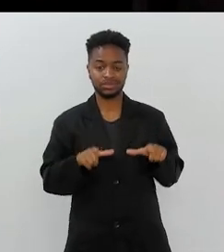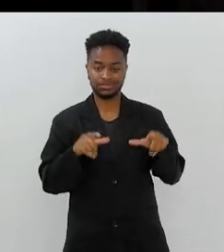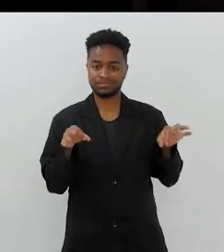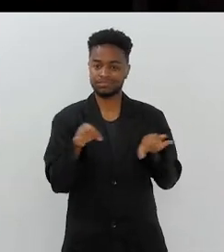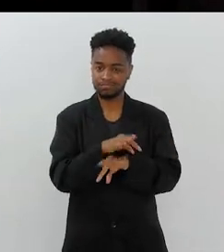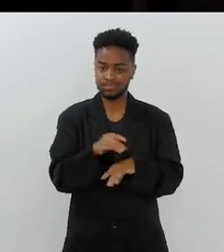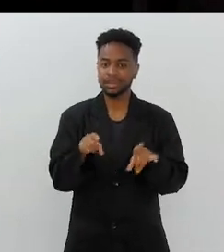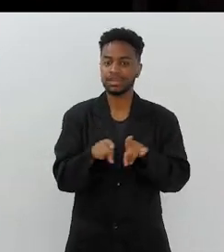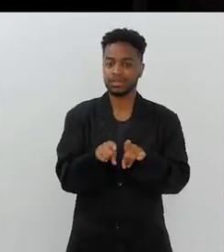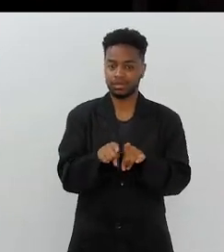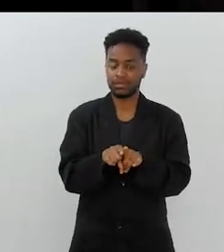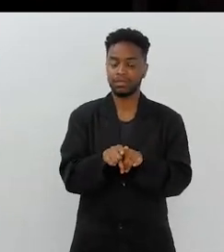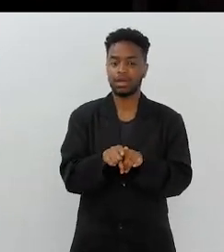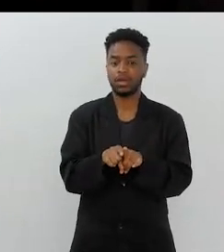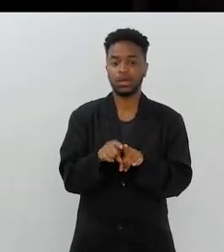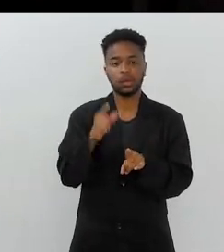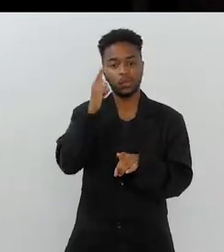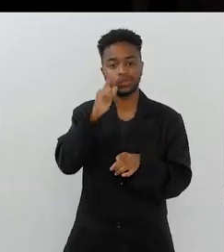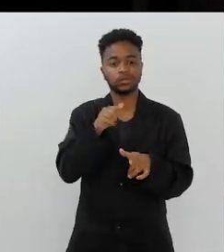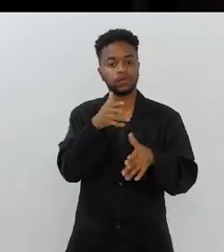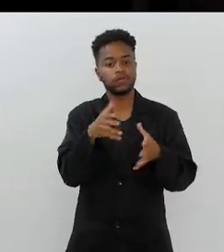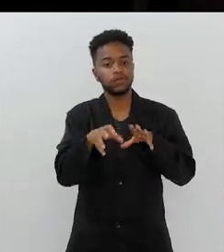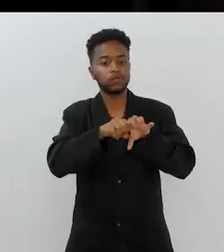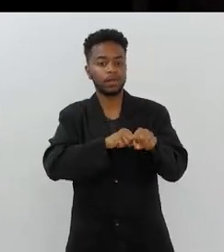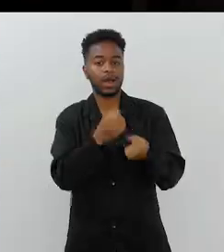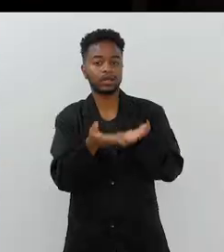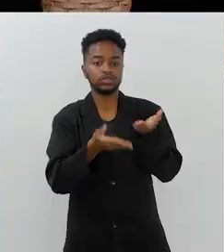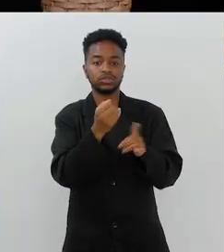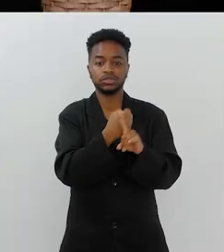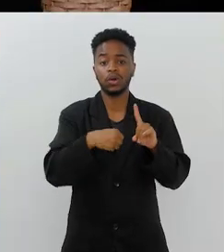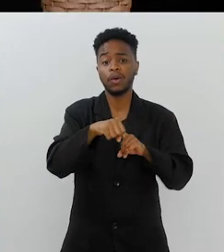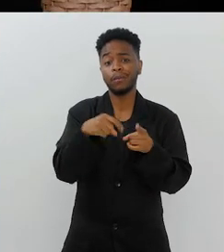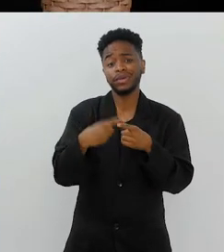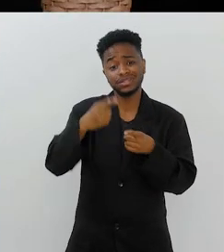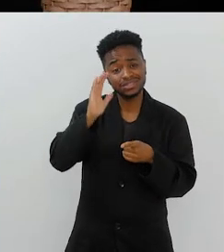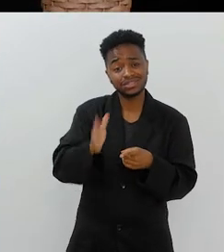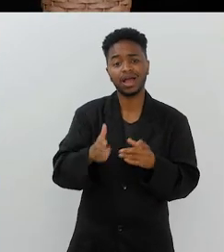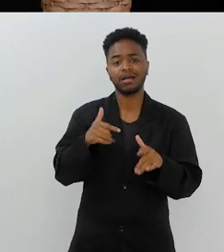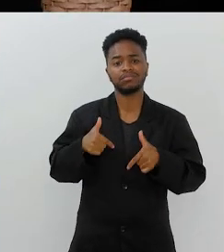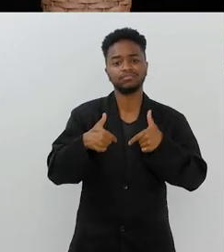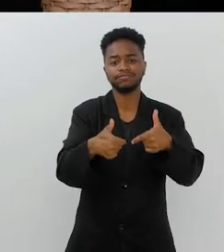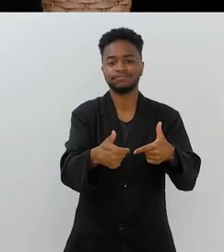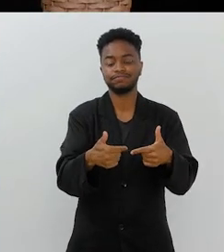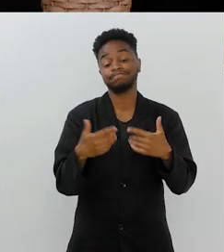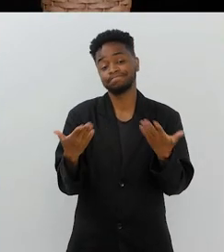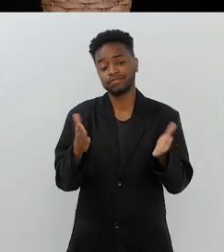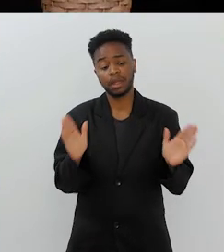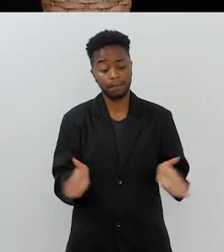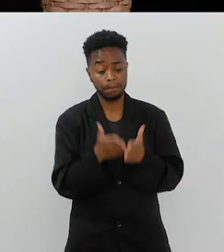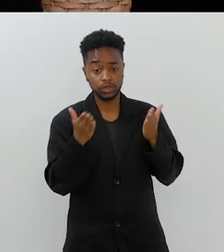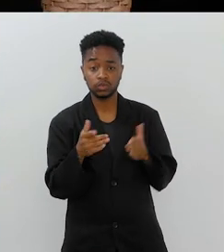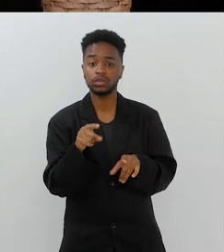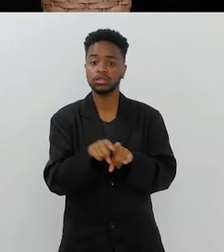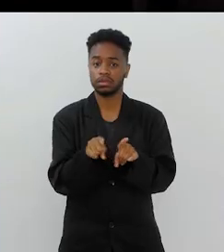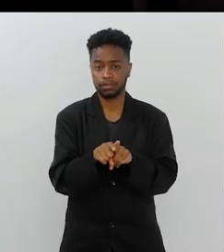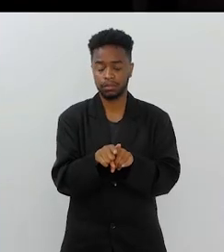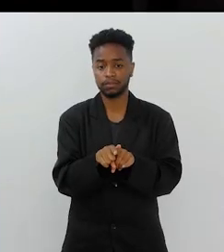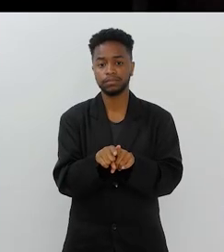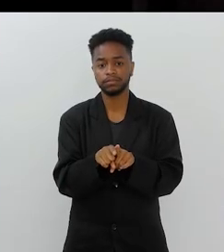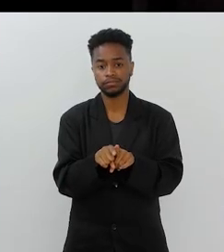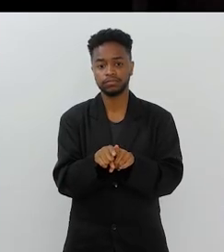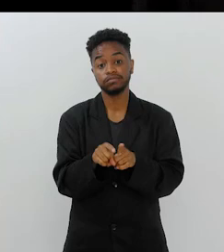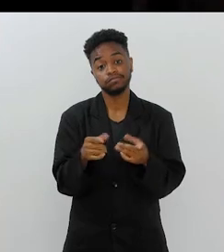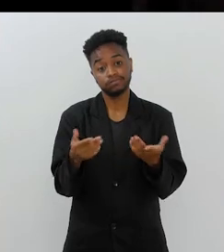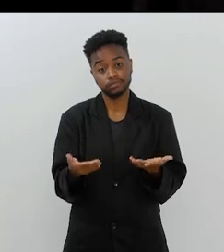certificado, do teu diploma como assistente social, porque você já faz isso, né? E assim, ela me motivou também